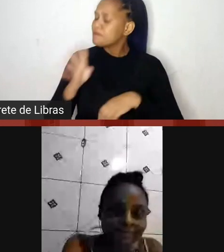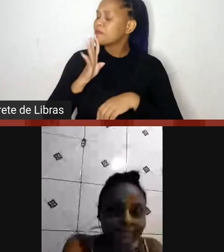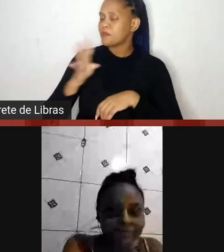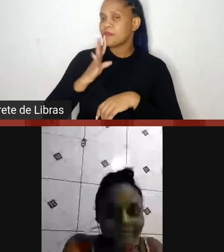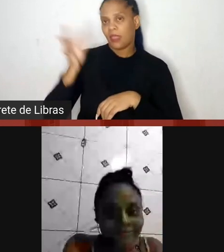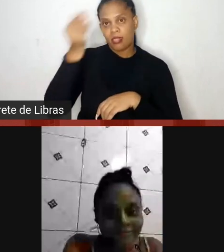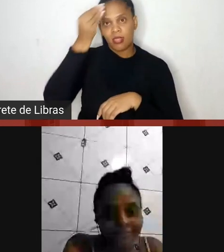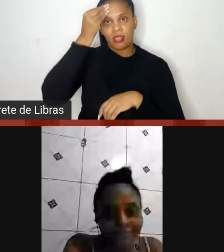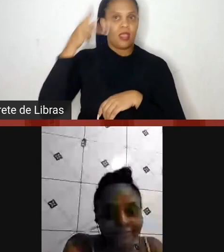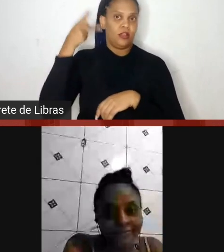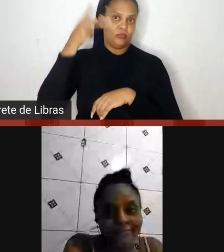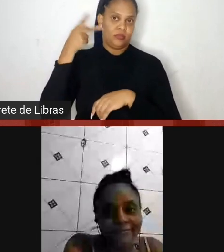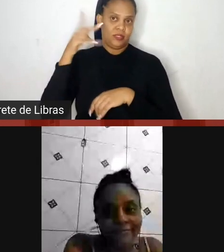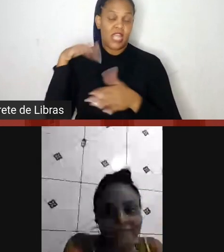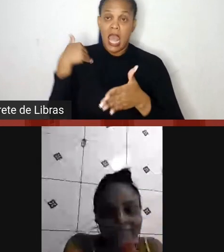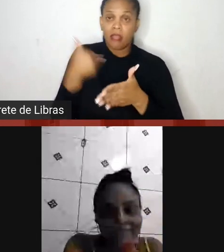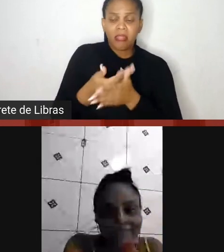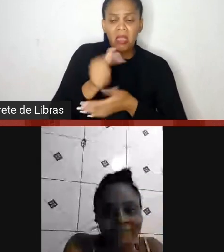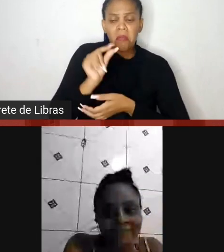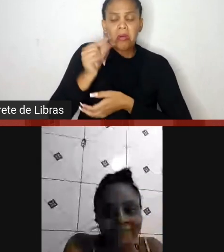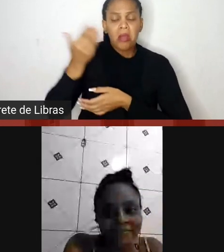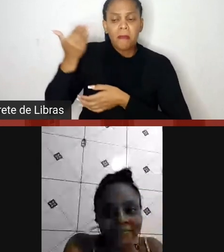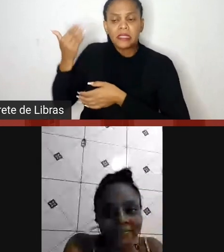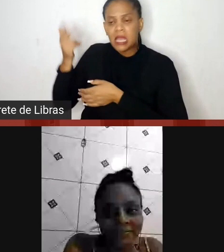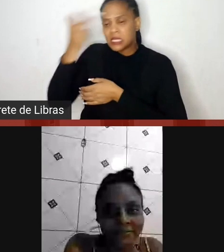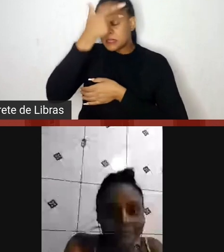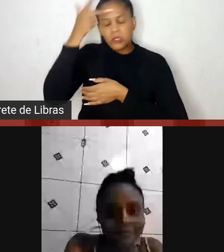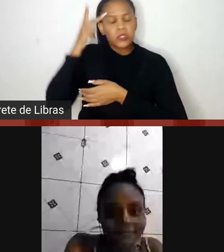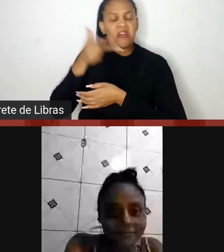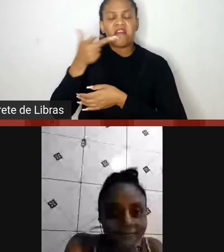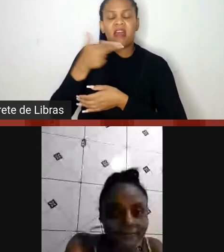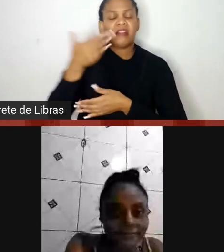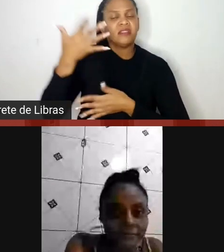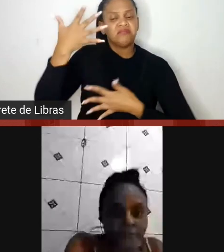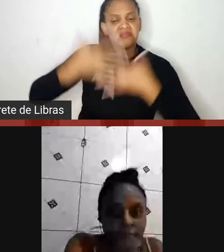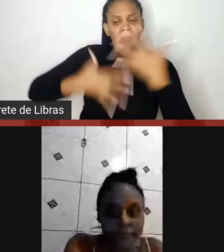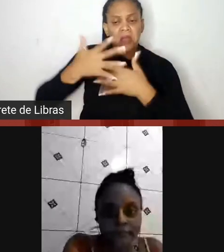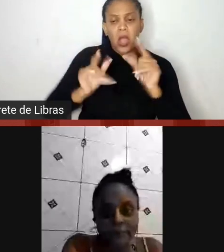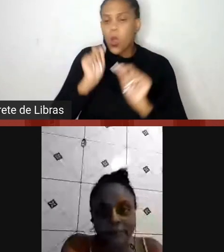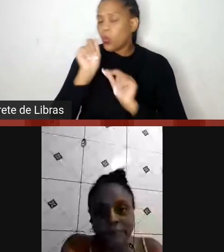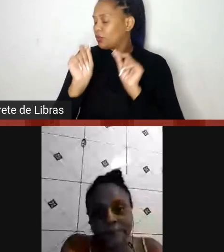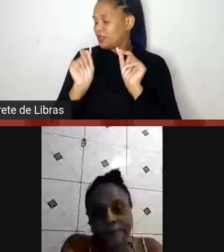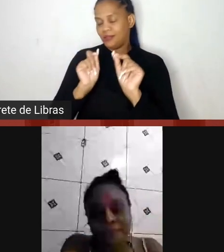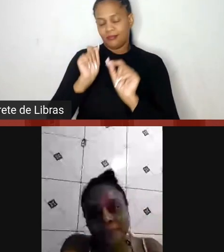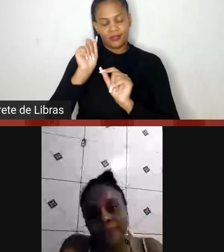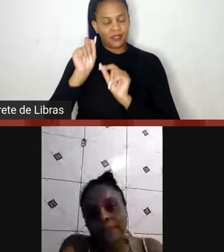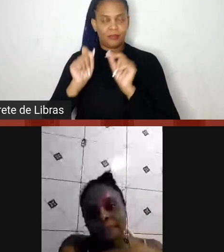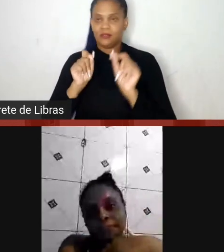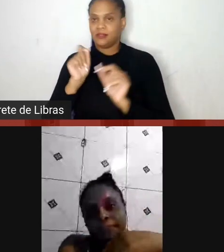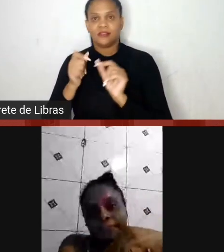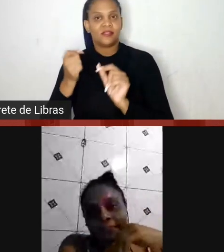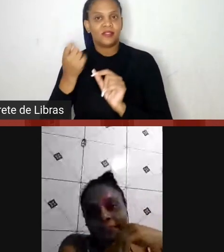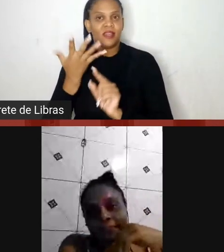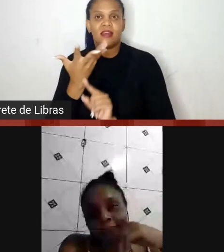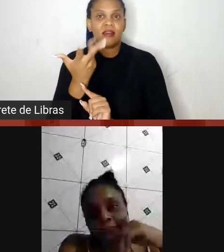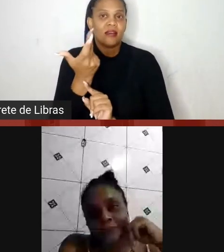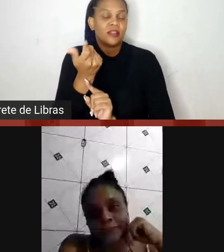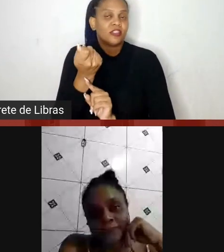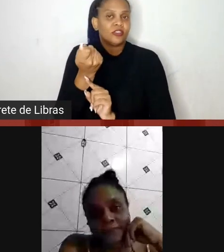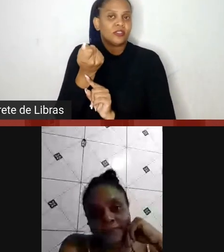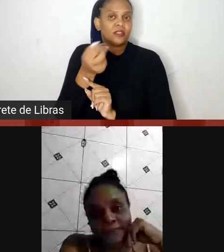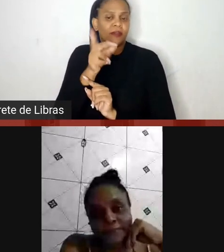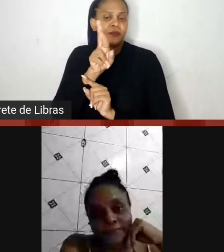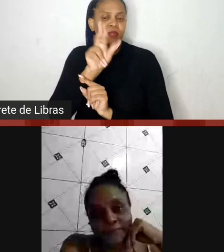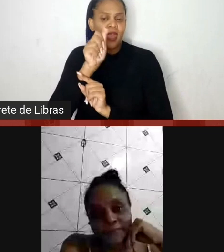atrás, as pessoas falavam, essa violação mesmo, do que que é arte, a gente diz assim, rap não é música, o rap